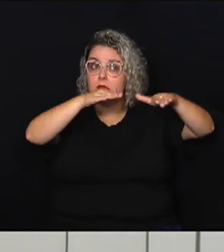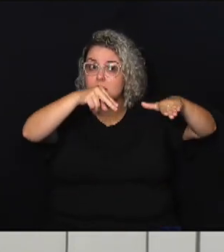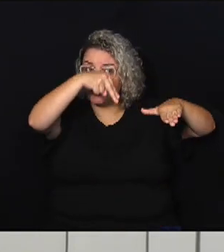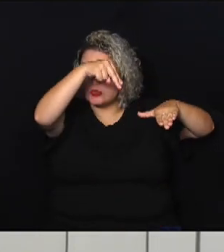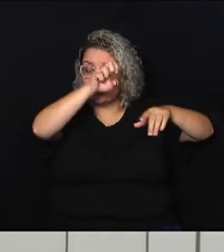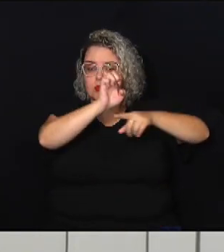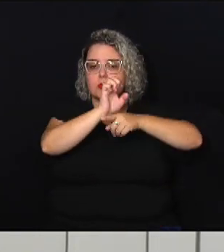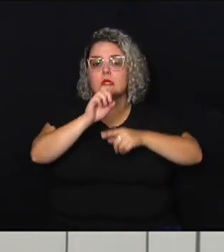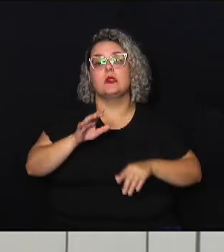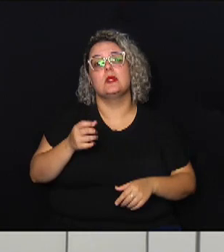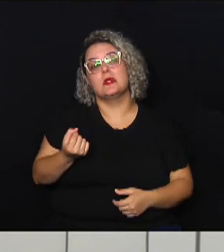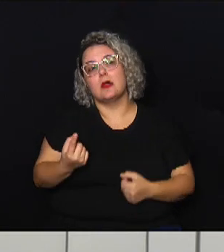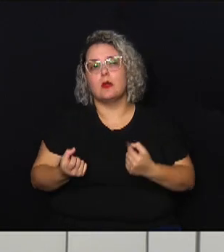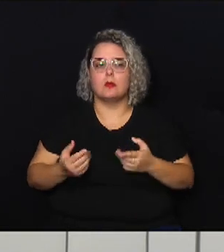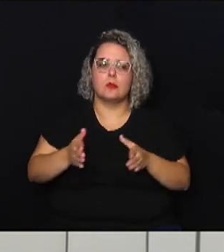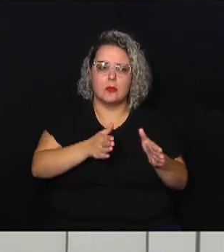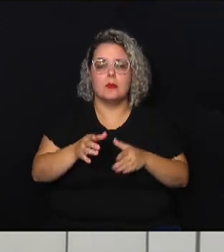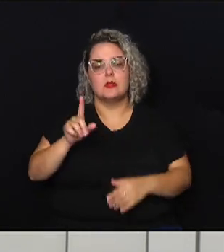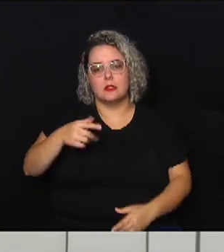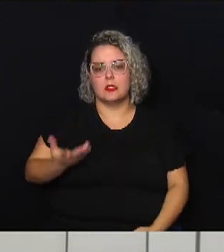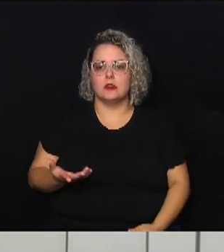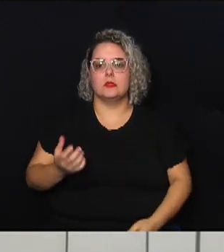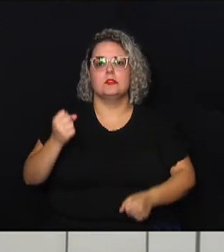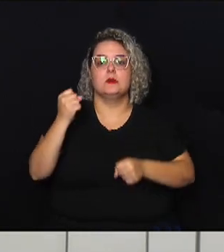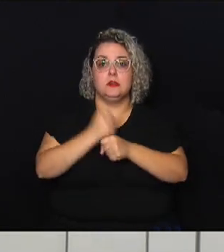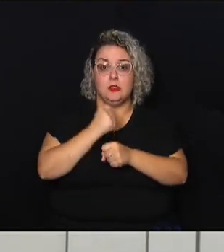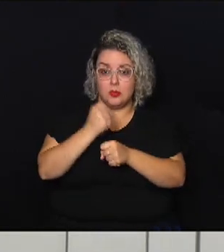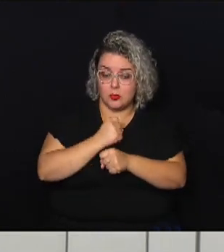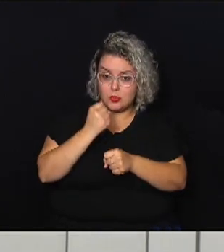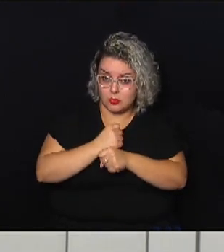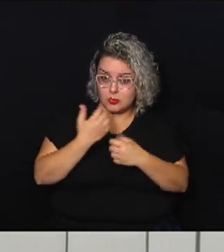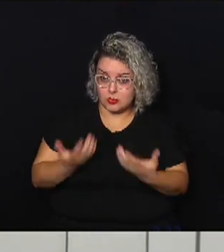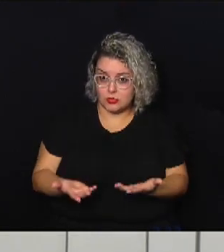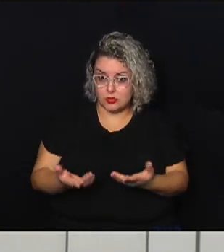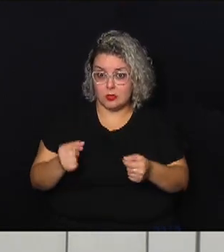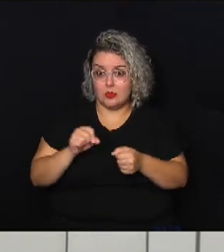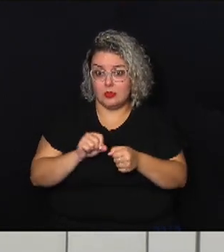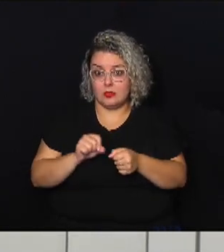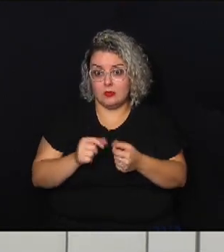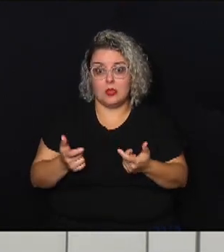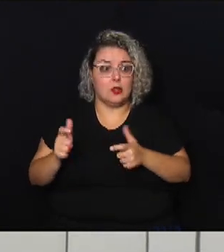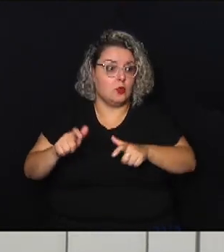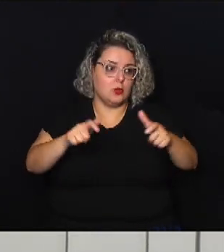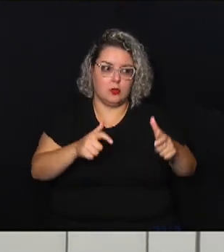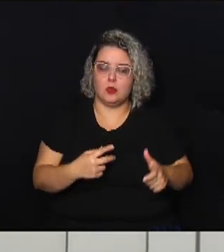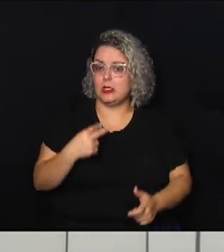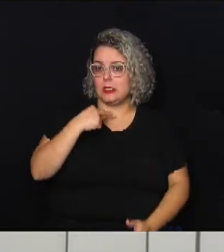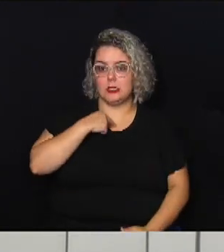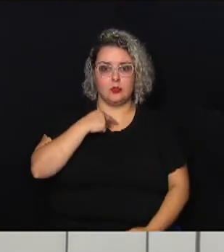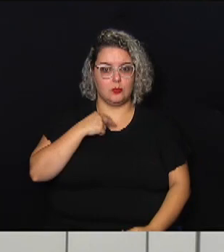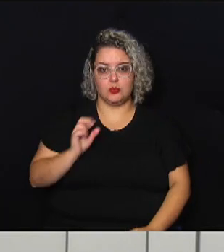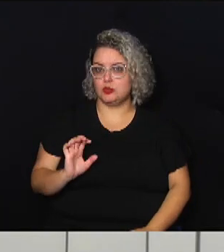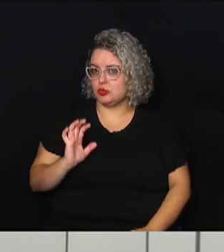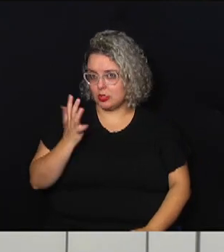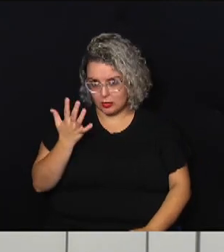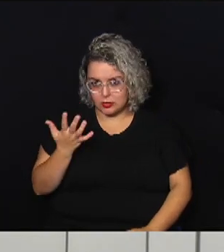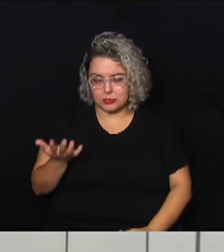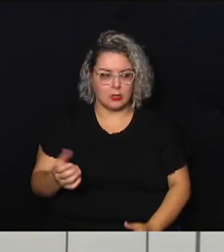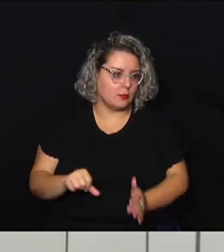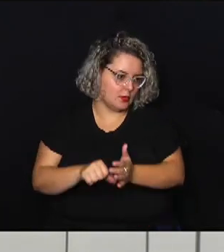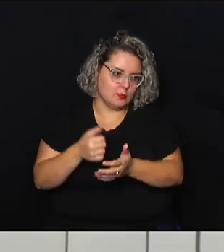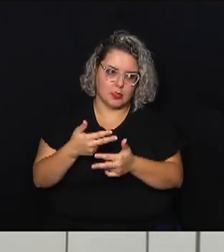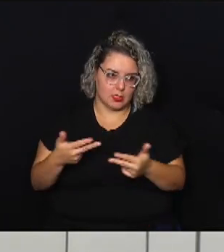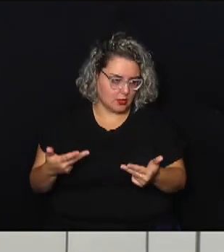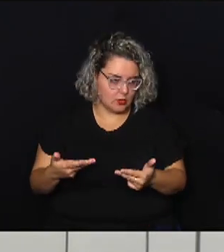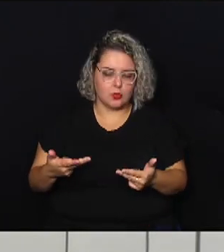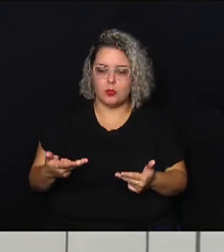também é essa, são construções que foram feitas em lugares que não deveriam ter construções. É o primeiro ponto que a